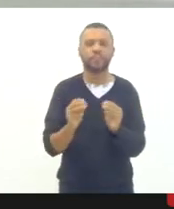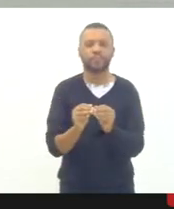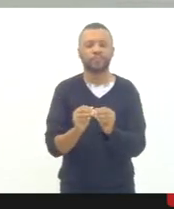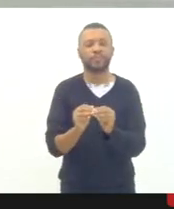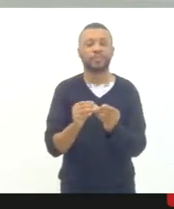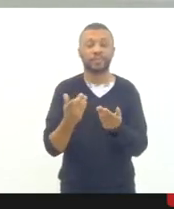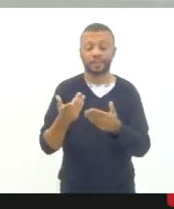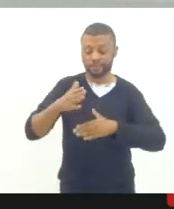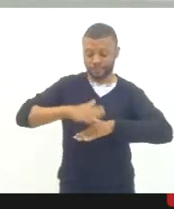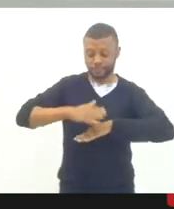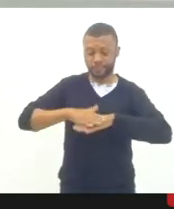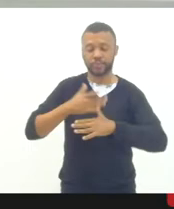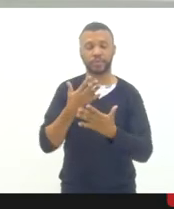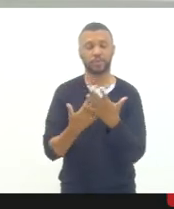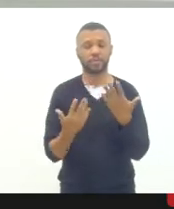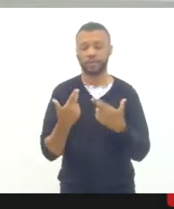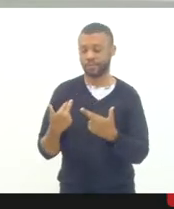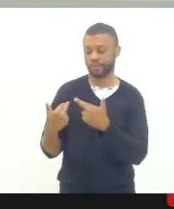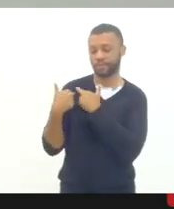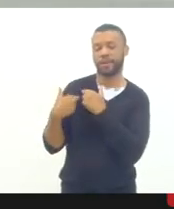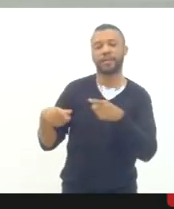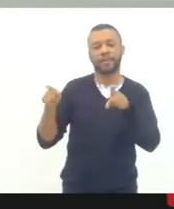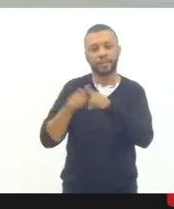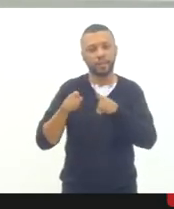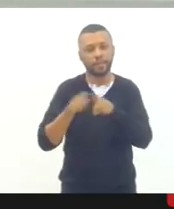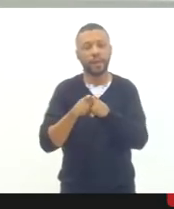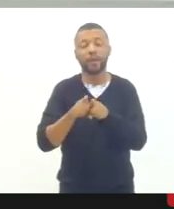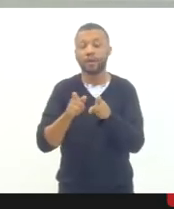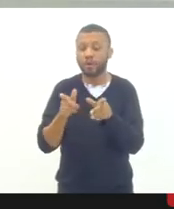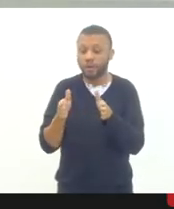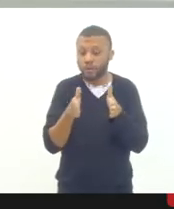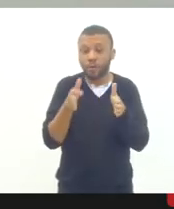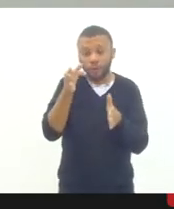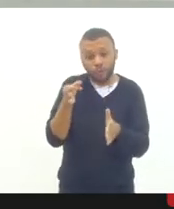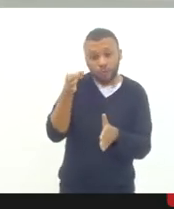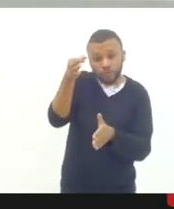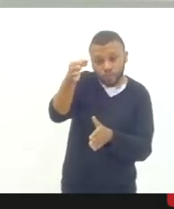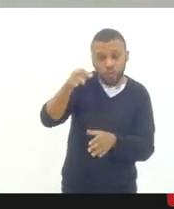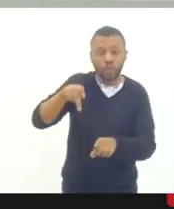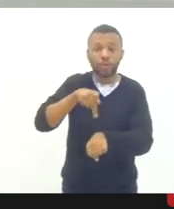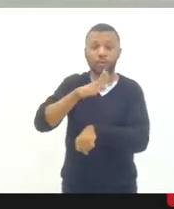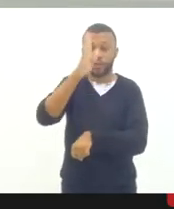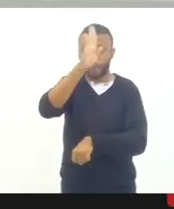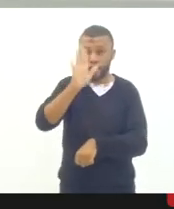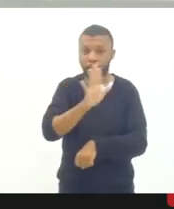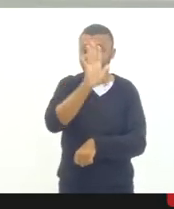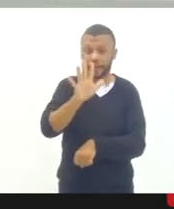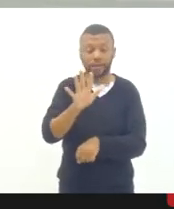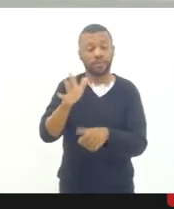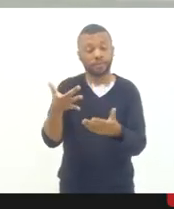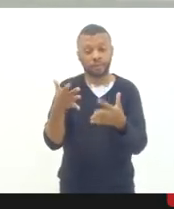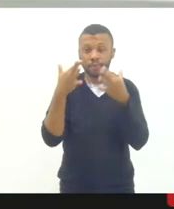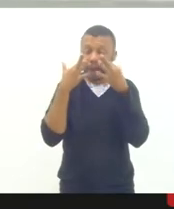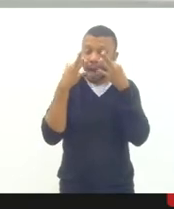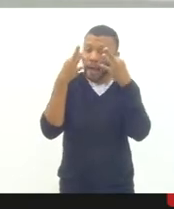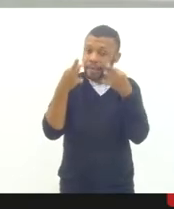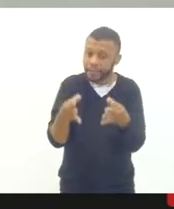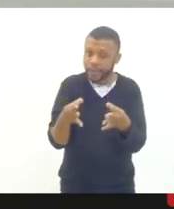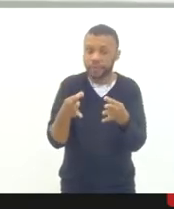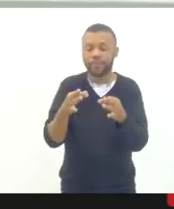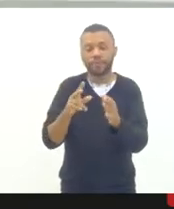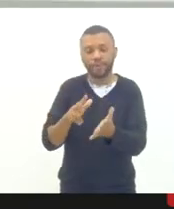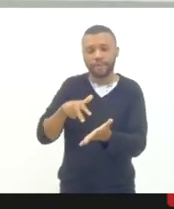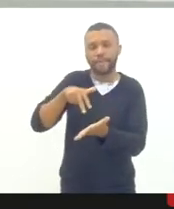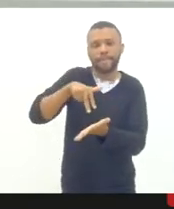estar nas nossas mãos também os rumos desse país. Vamos ficar atentos, firmes e de